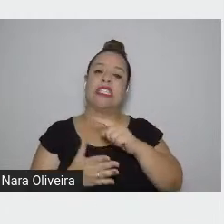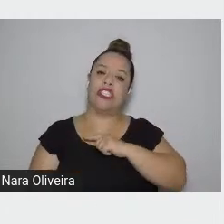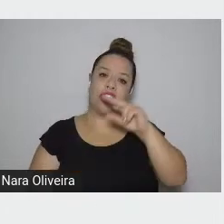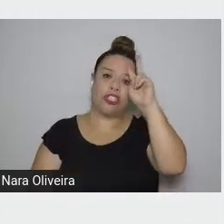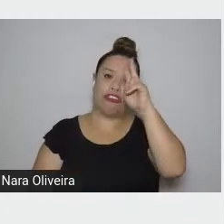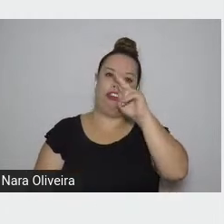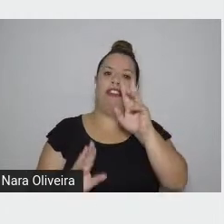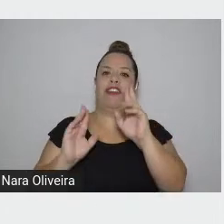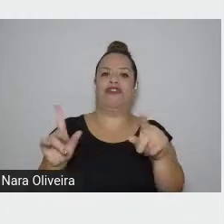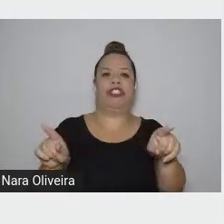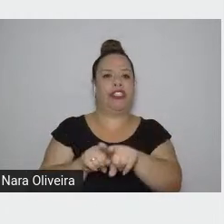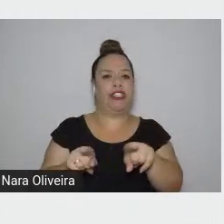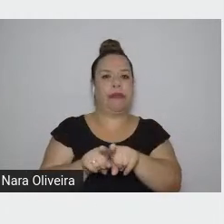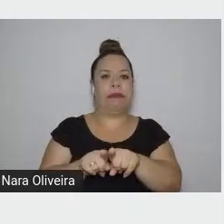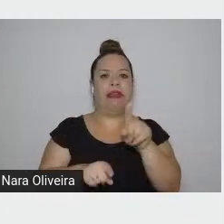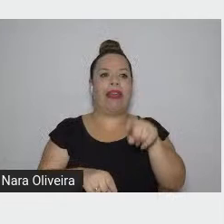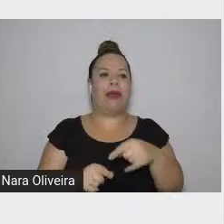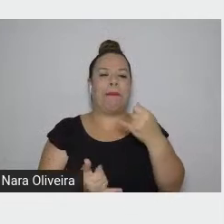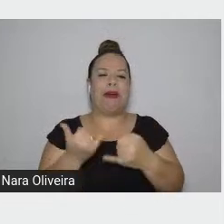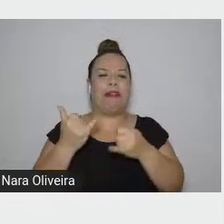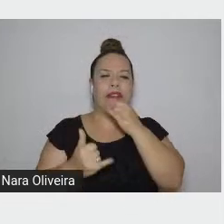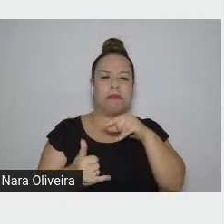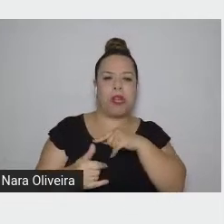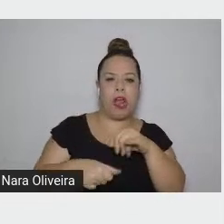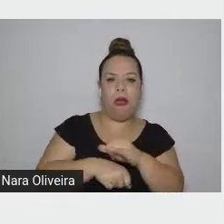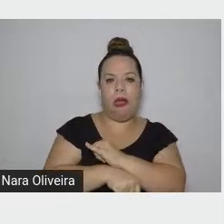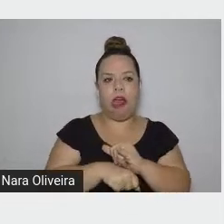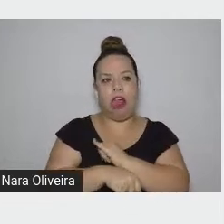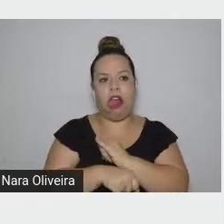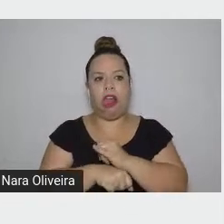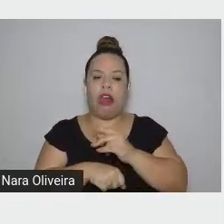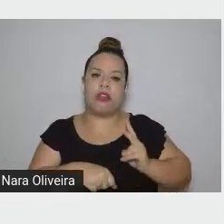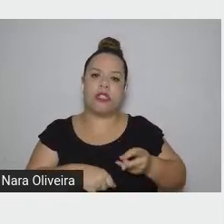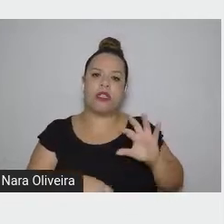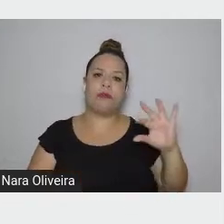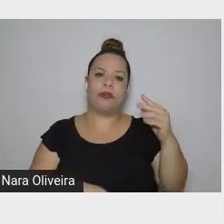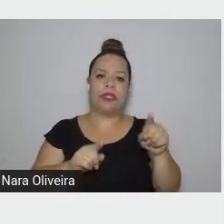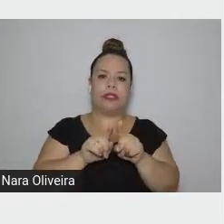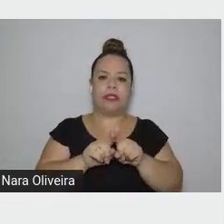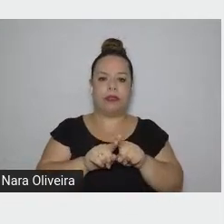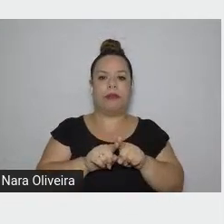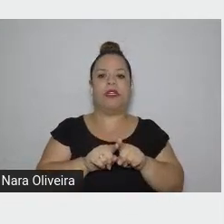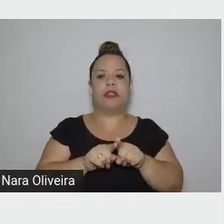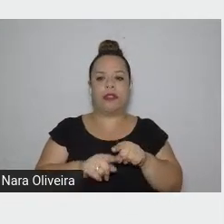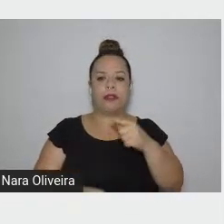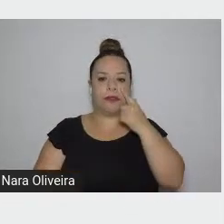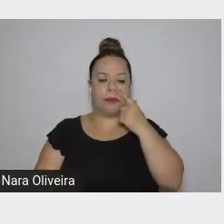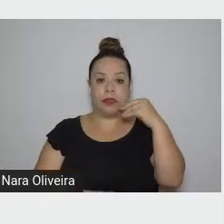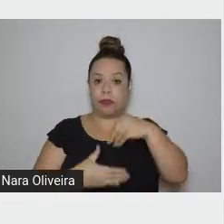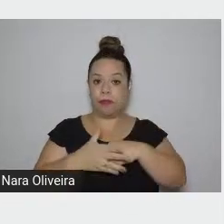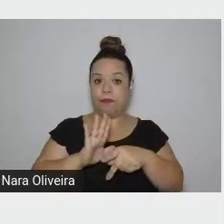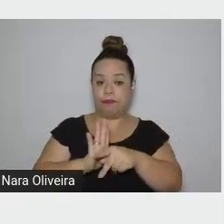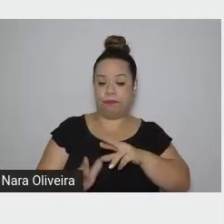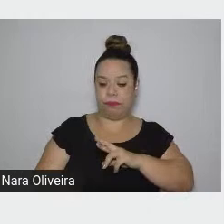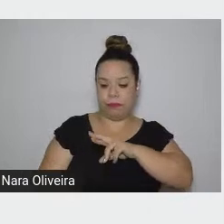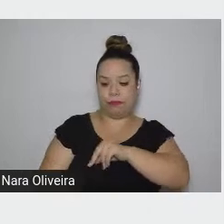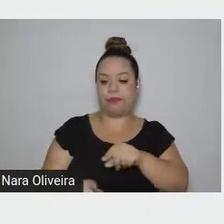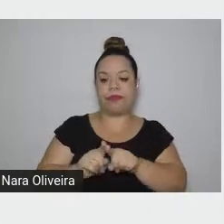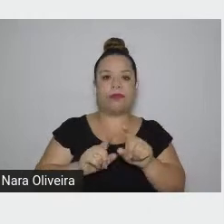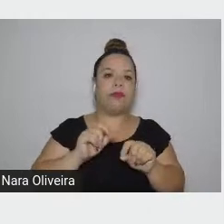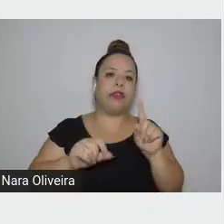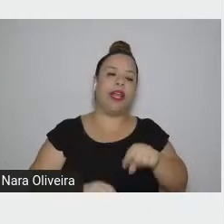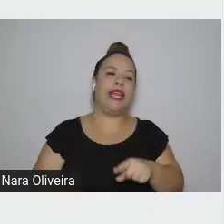espécie de esquema que se repete com variantes nos comércios de Saramago, que é um